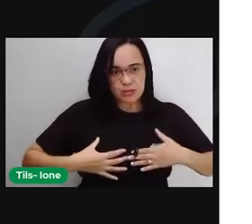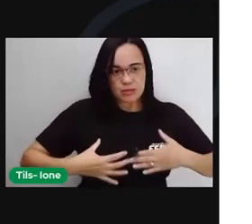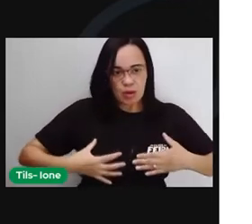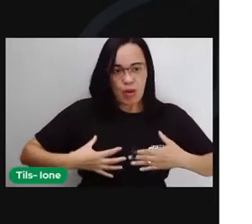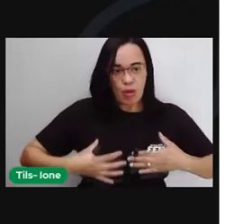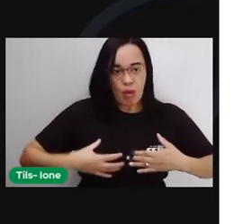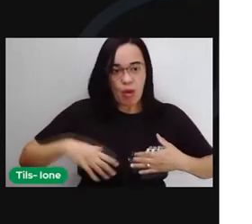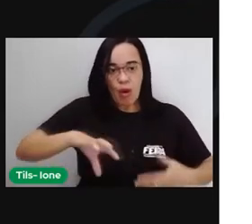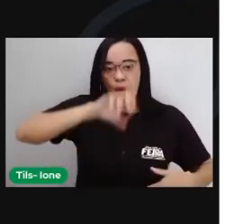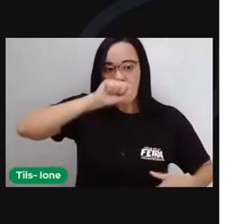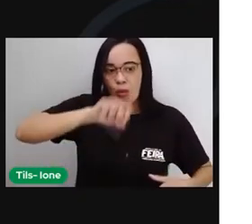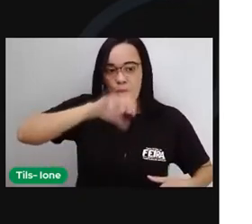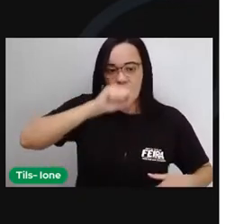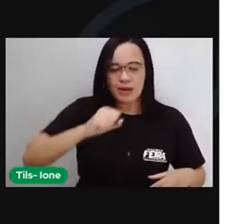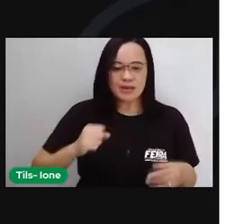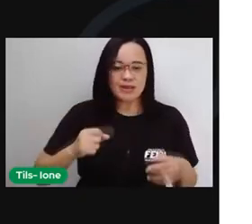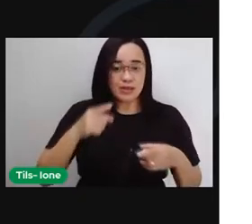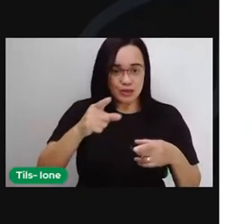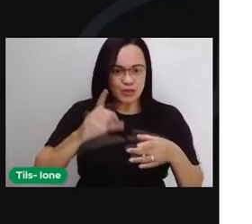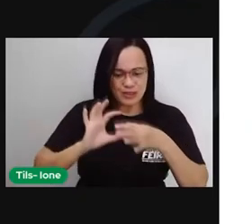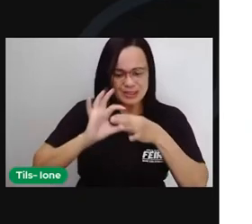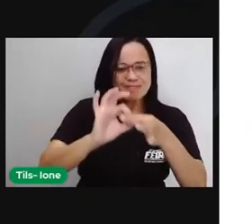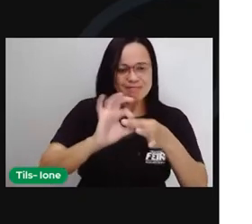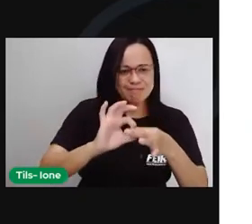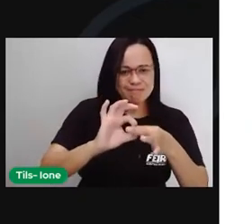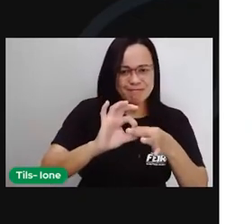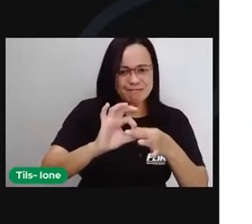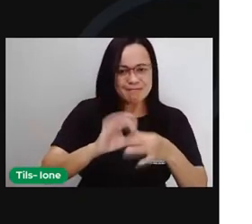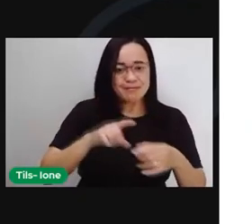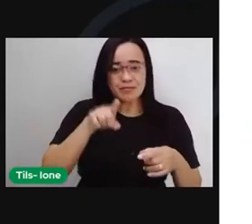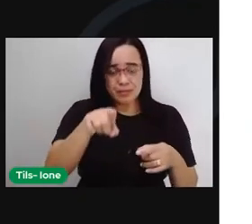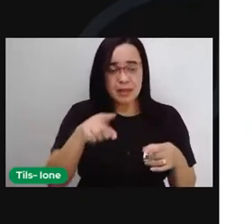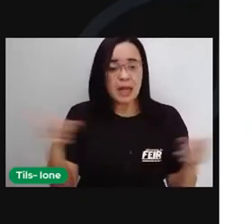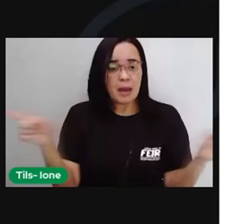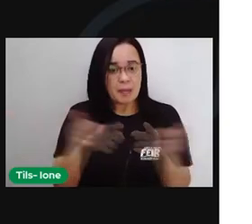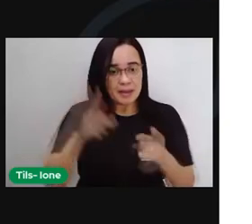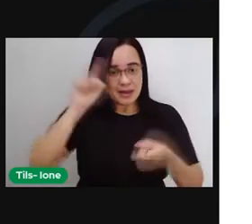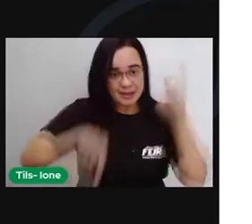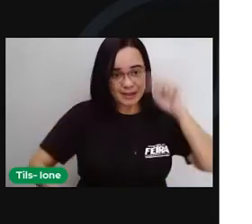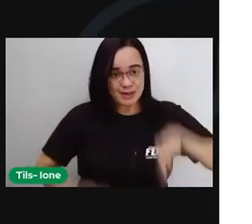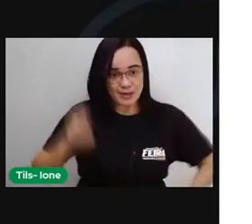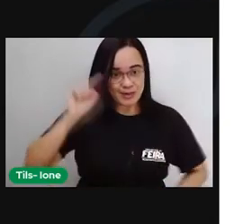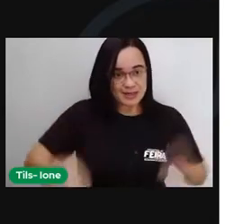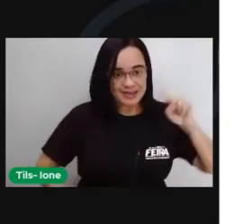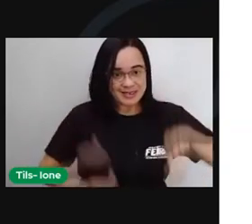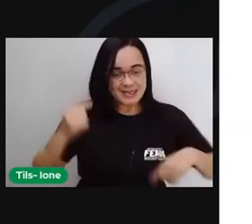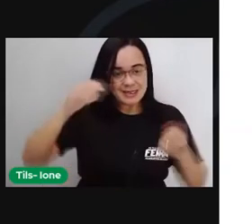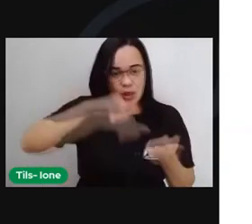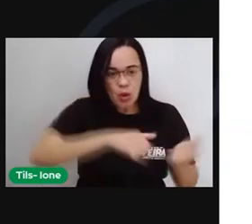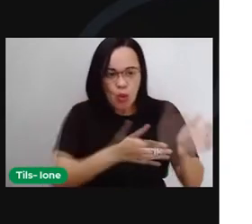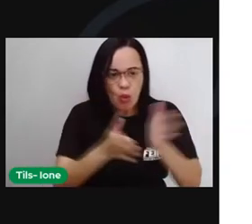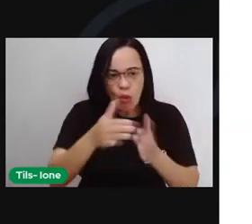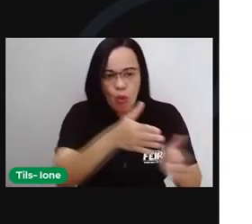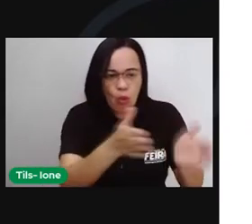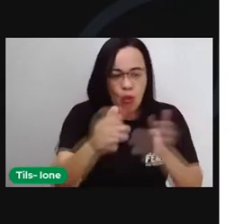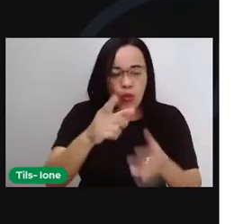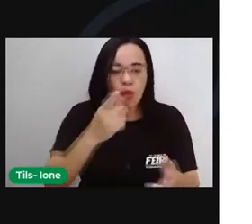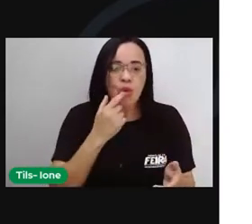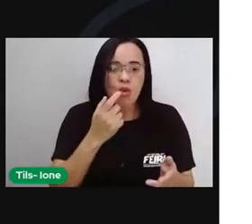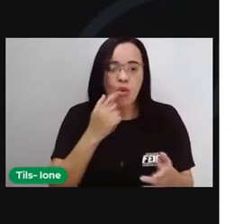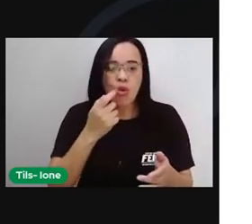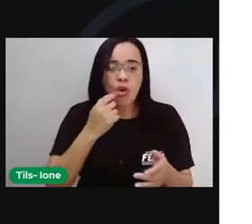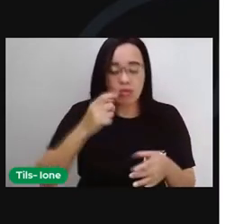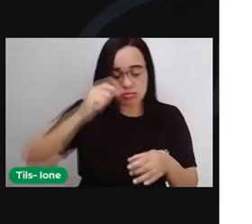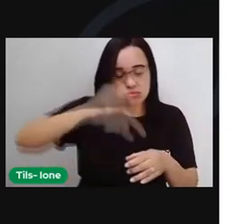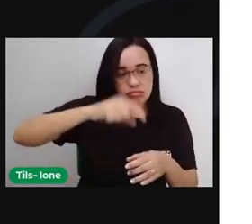entre estes dois órgãos. A pequena circulação é como chamamos o caminho que o sangue faz do coração até